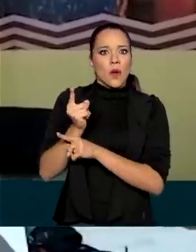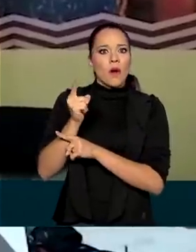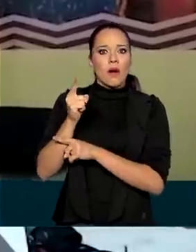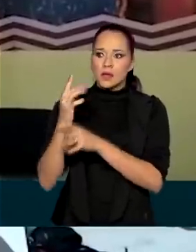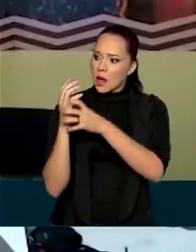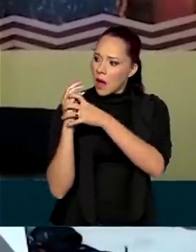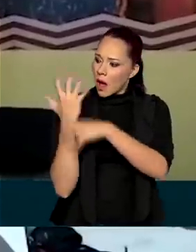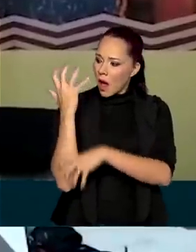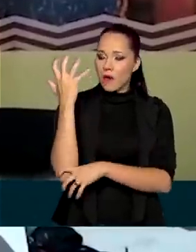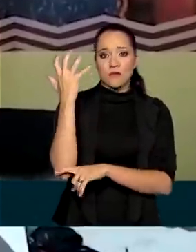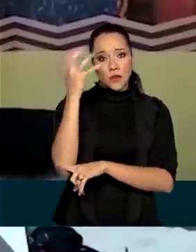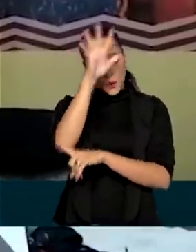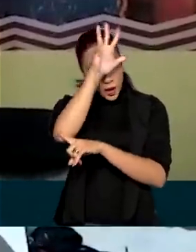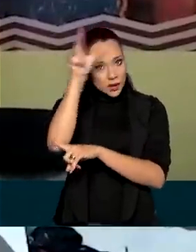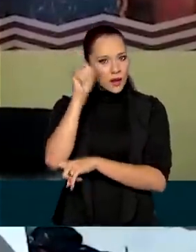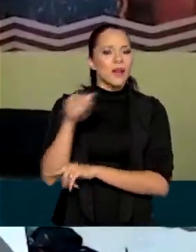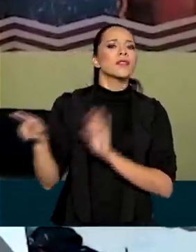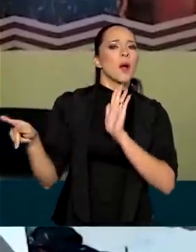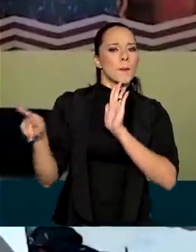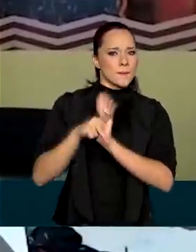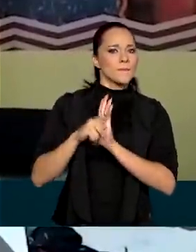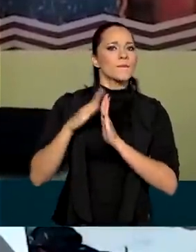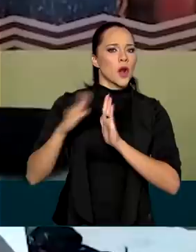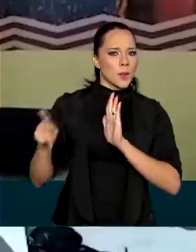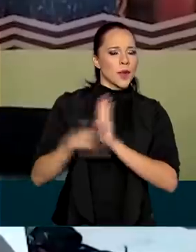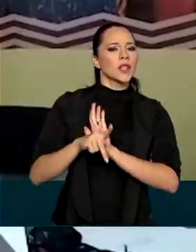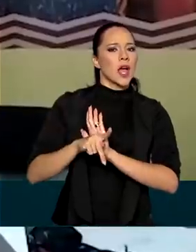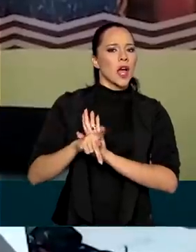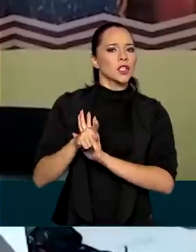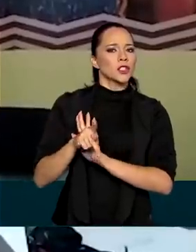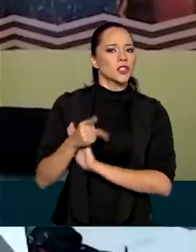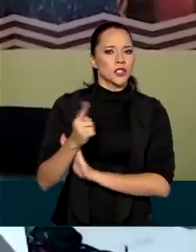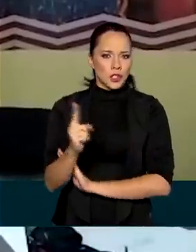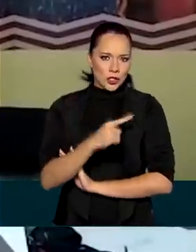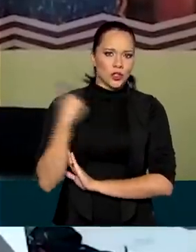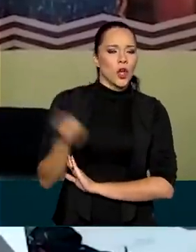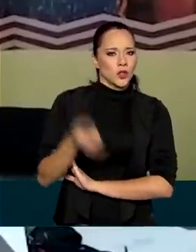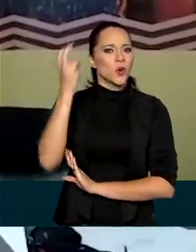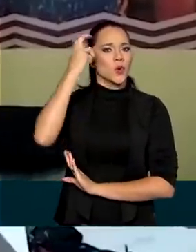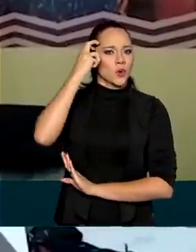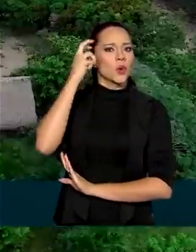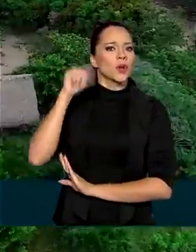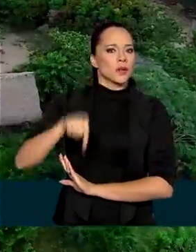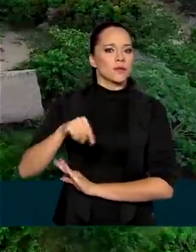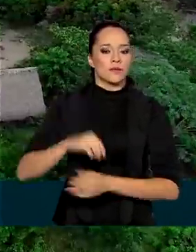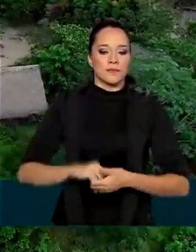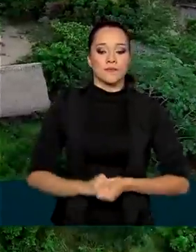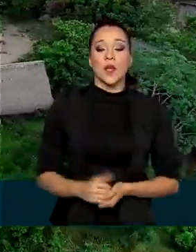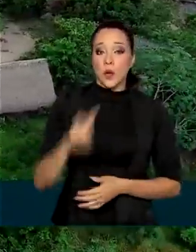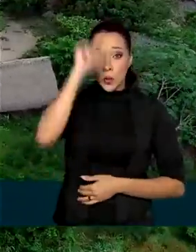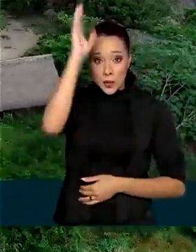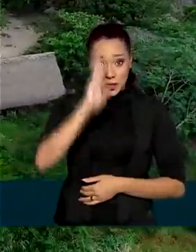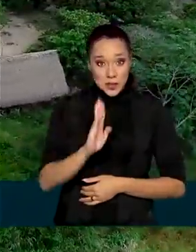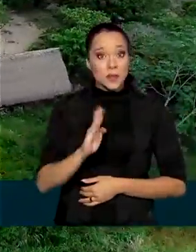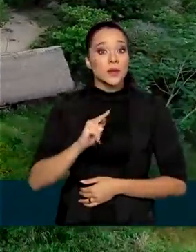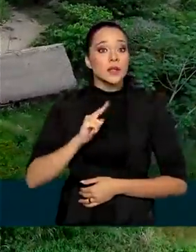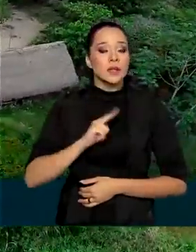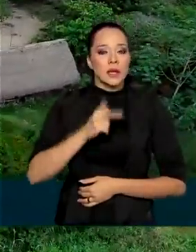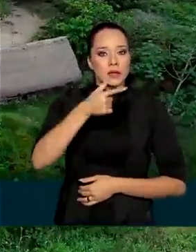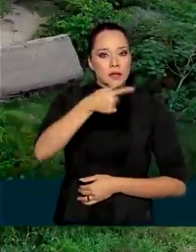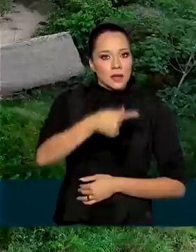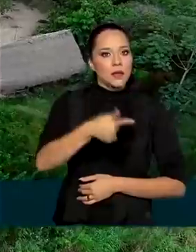nossa propriedade intelectual do nosso povo Isatere Maué. O Brasil conta com